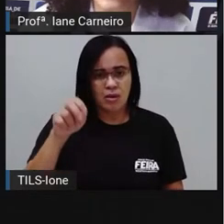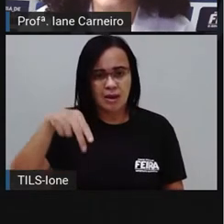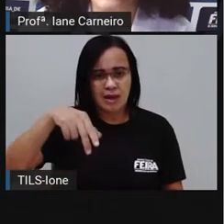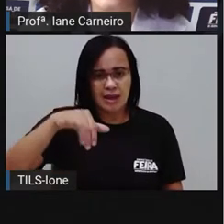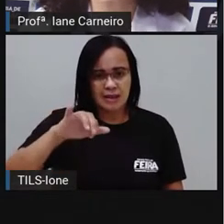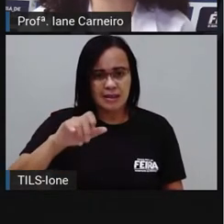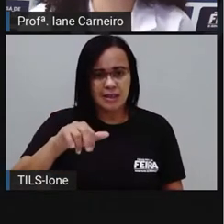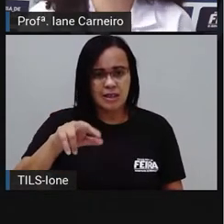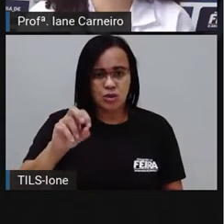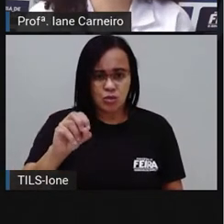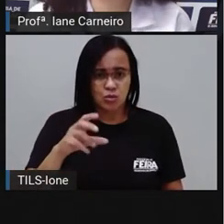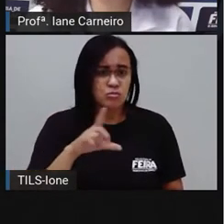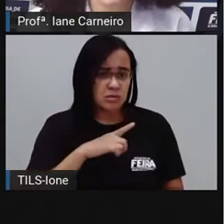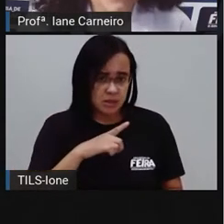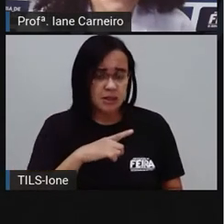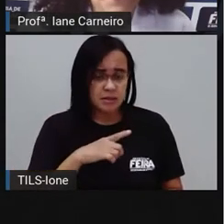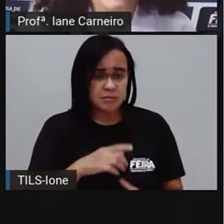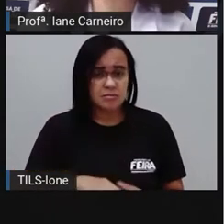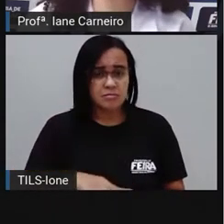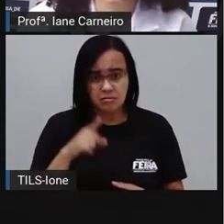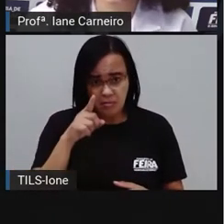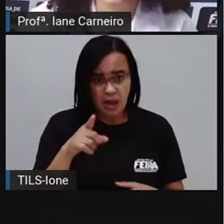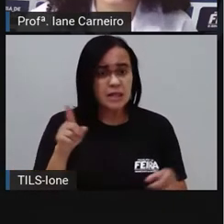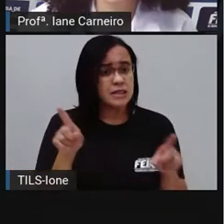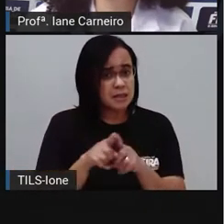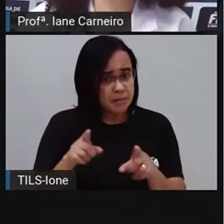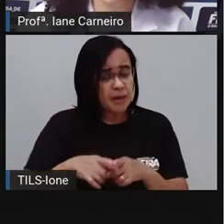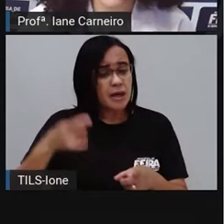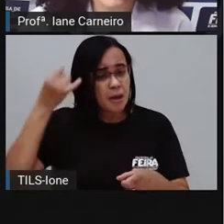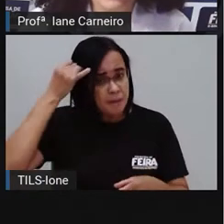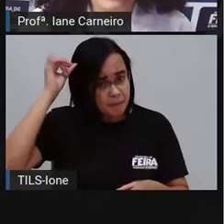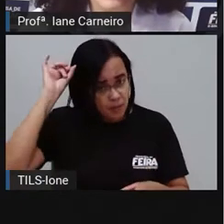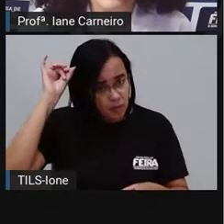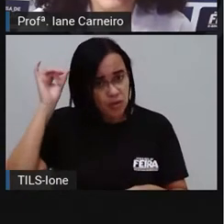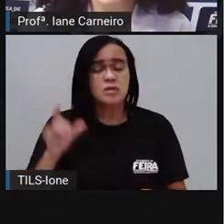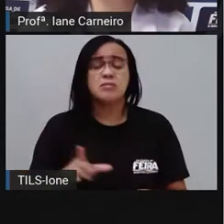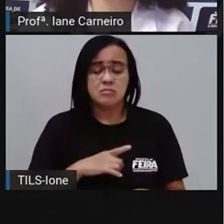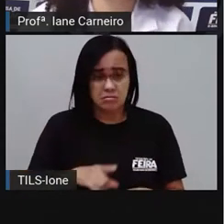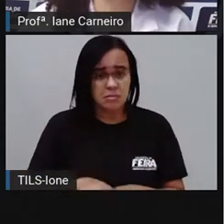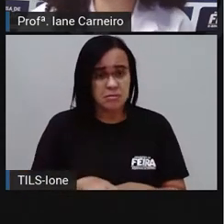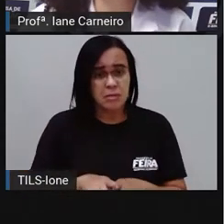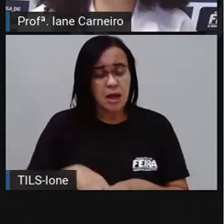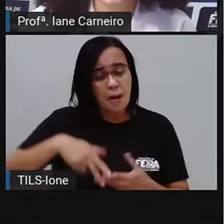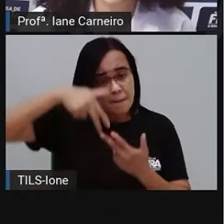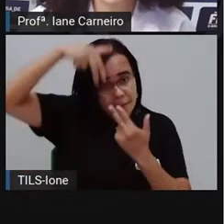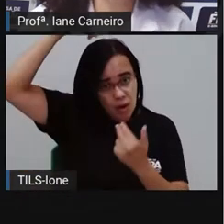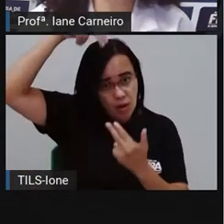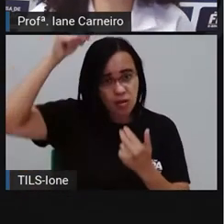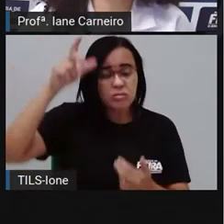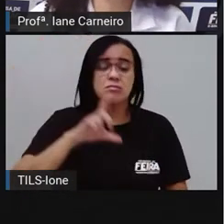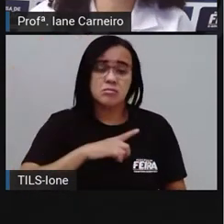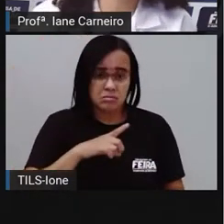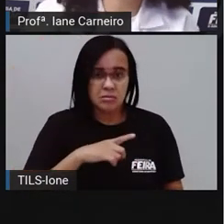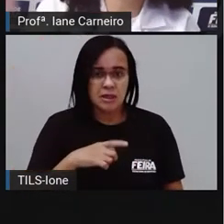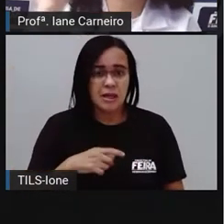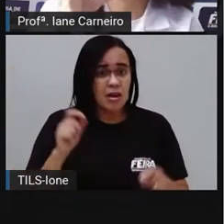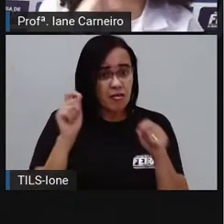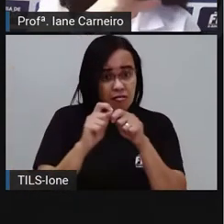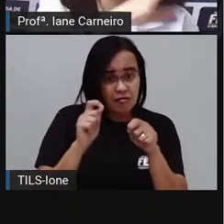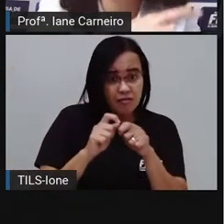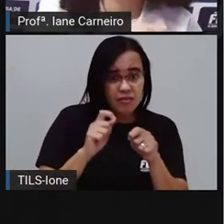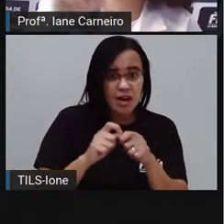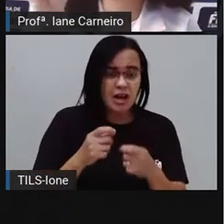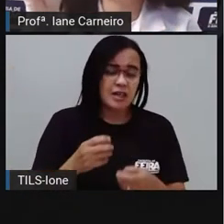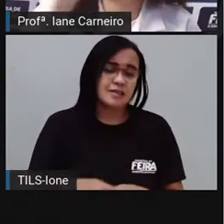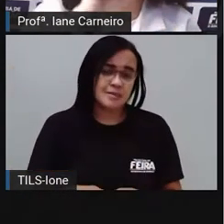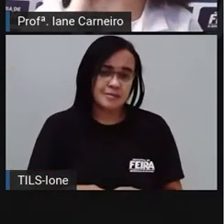E isso, tem mininico de boi, tem de carneiro, acho que tem de bode também. E aí faz esse tempero, como